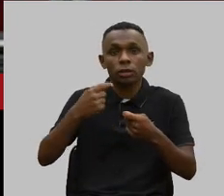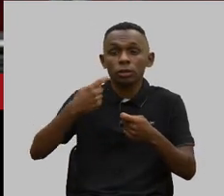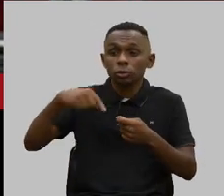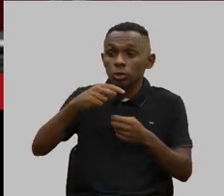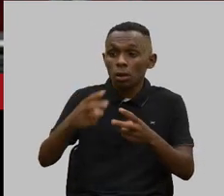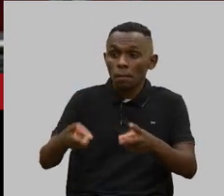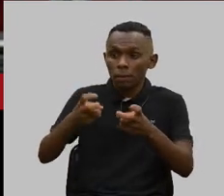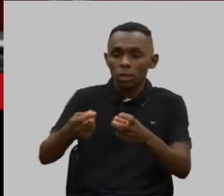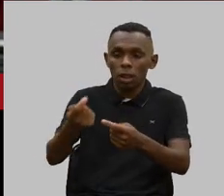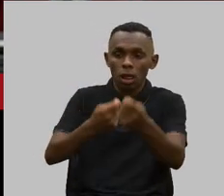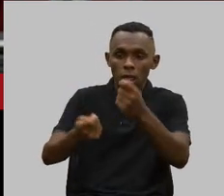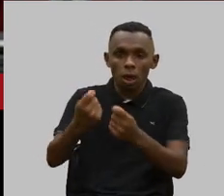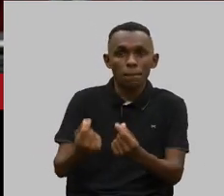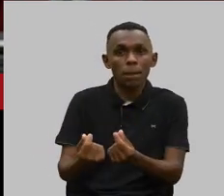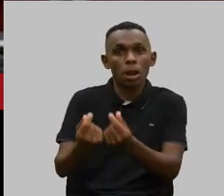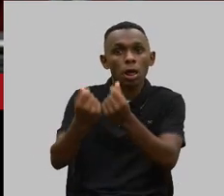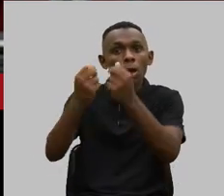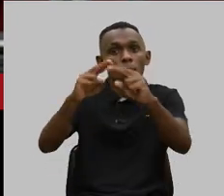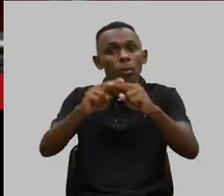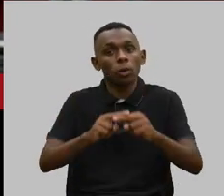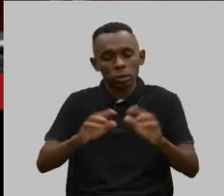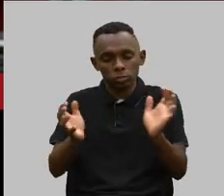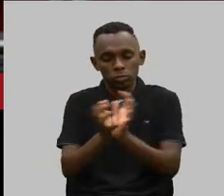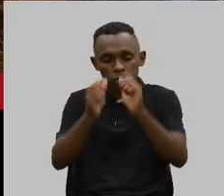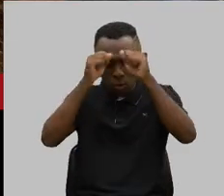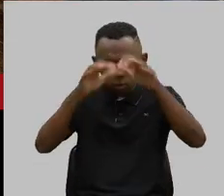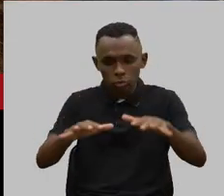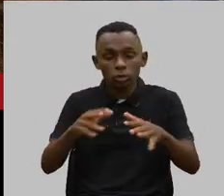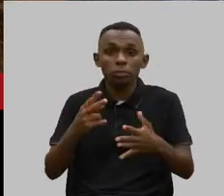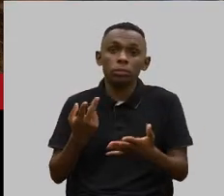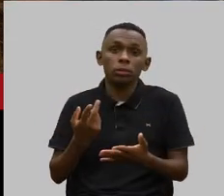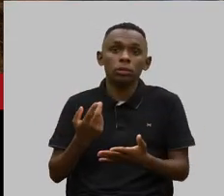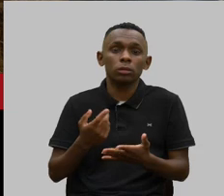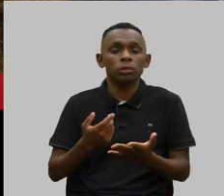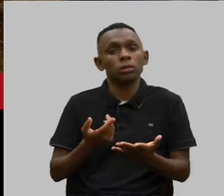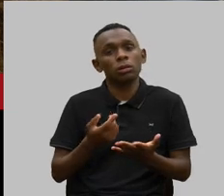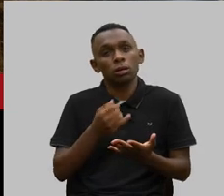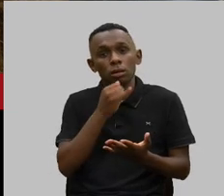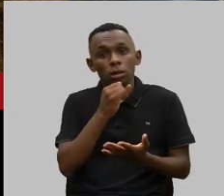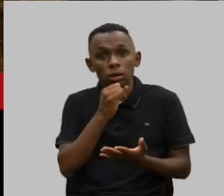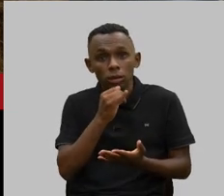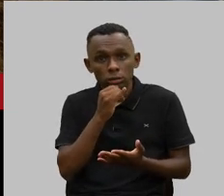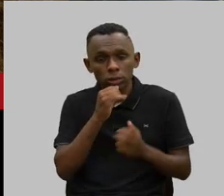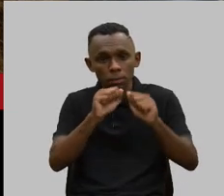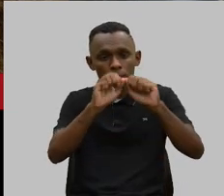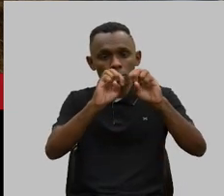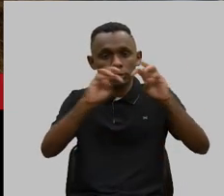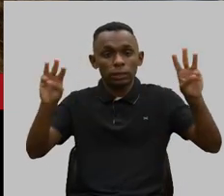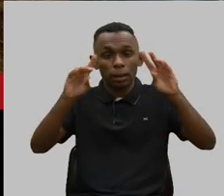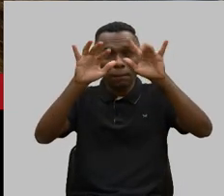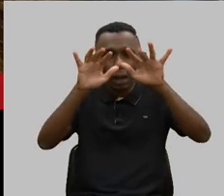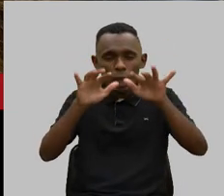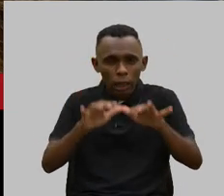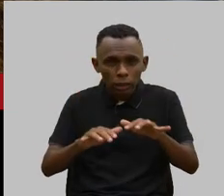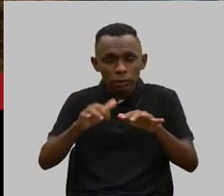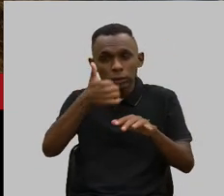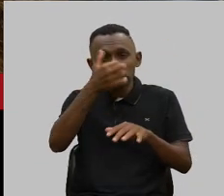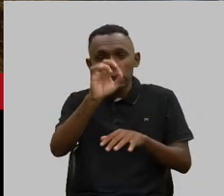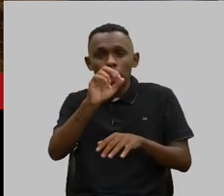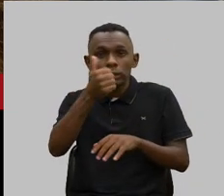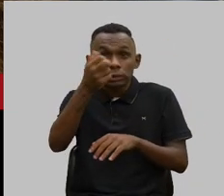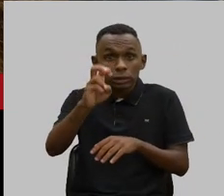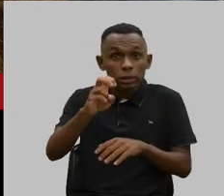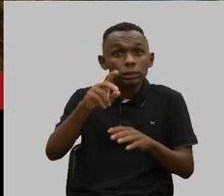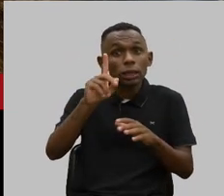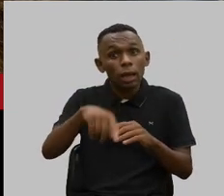mercantilização da nossa causa o tempo todo. Digita nos grandes sites de busca. Os 10, 15 primeiros são